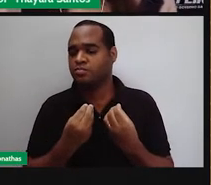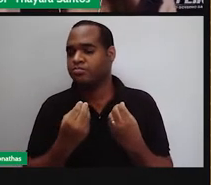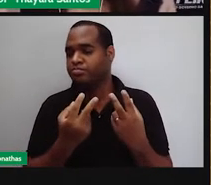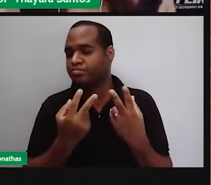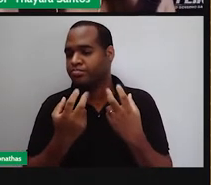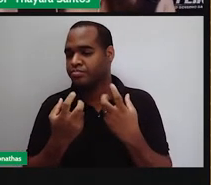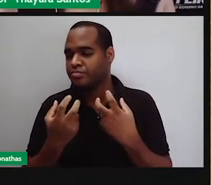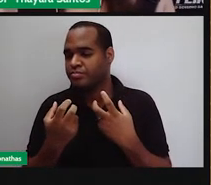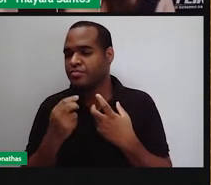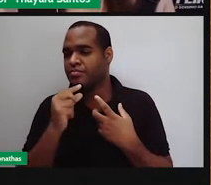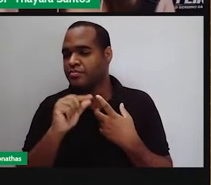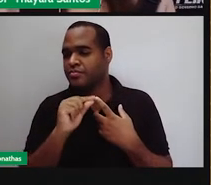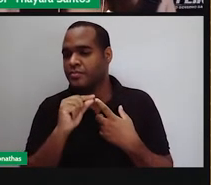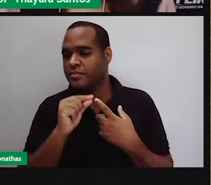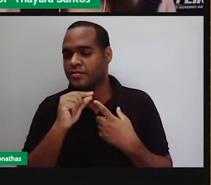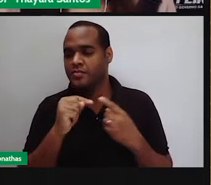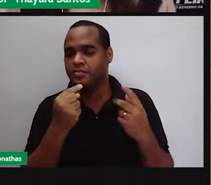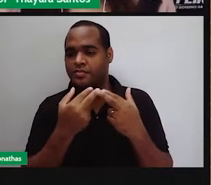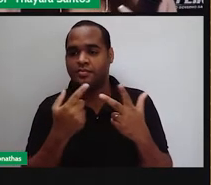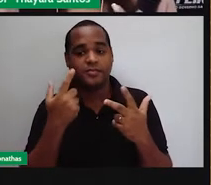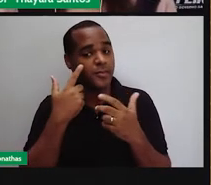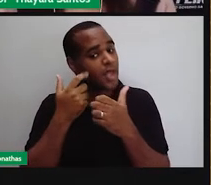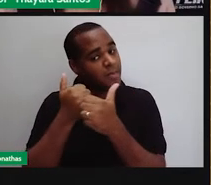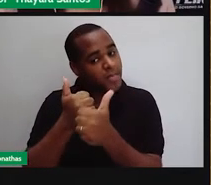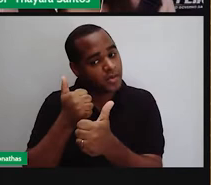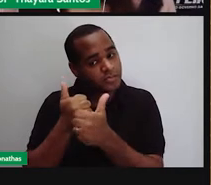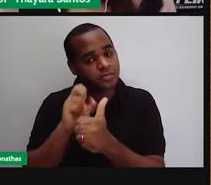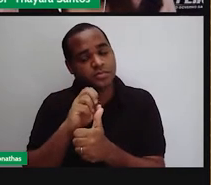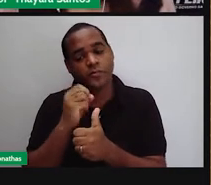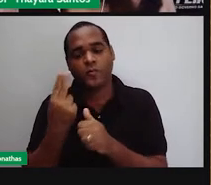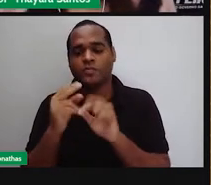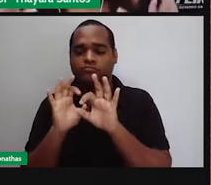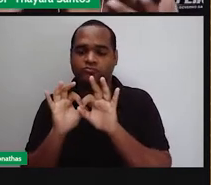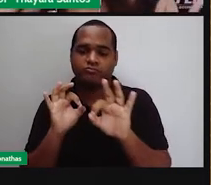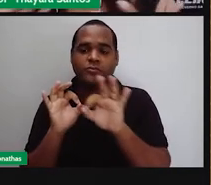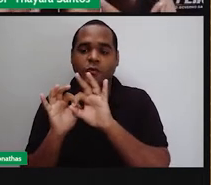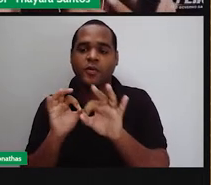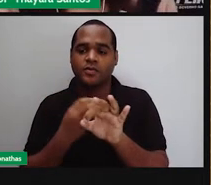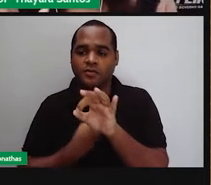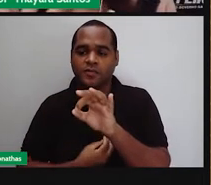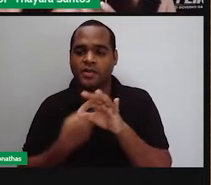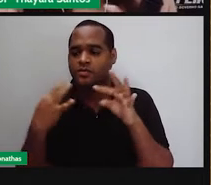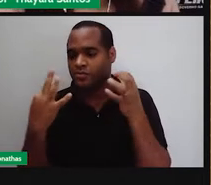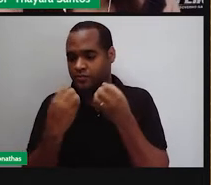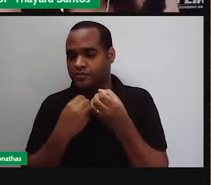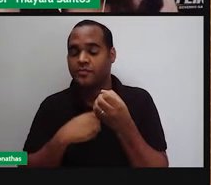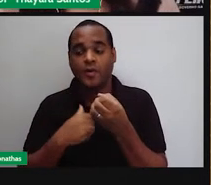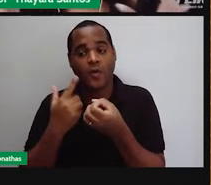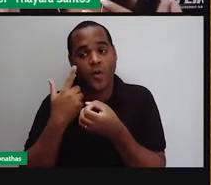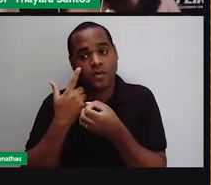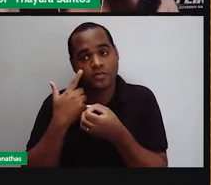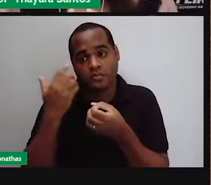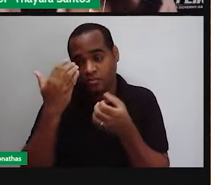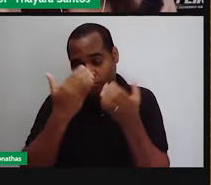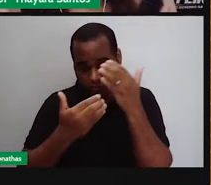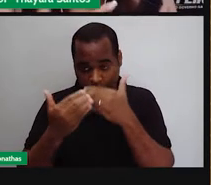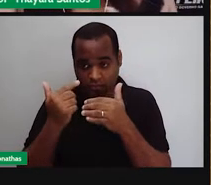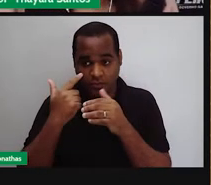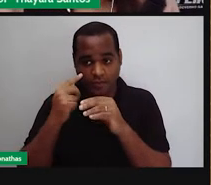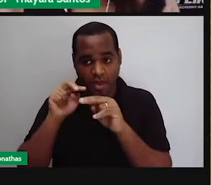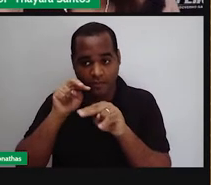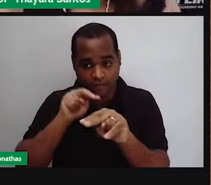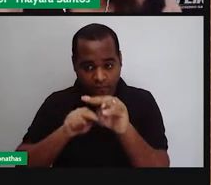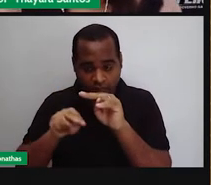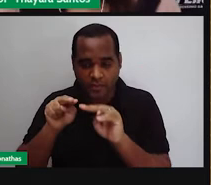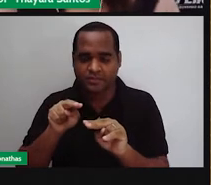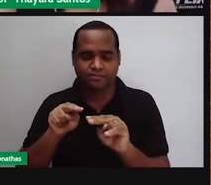dos bastonetes, quando um objeto está próximo ou está longe do nosso, da gente, Do nosso olho, do nosso campo